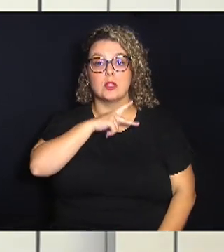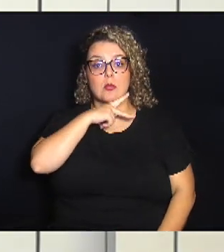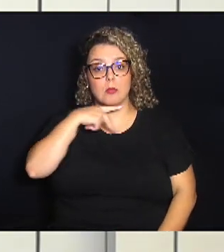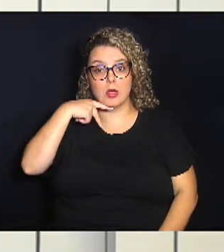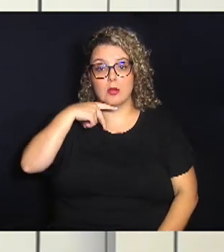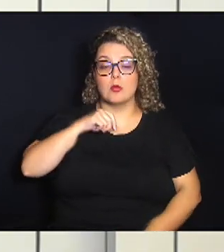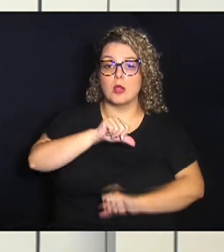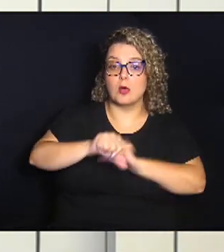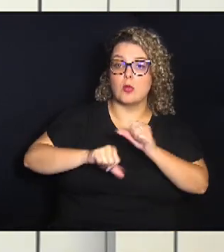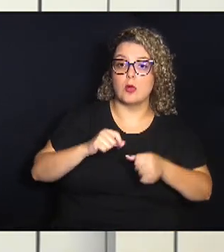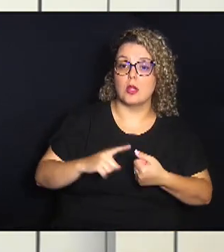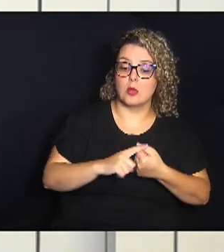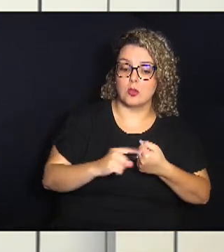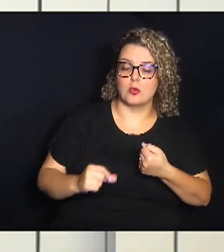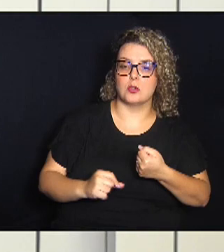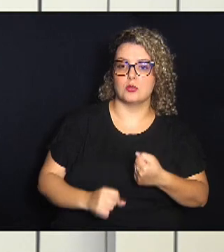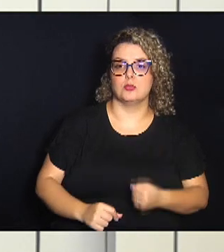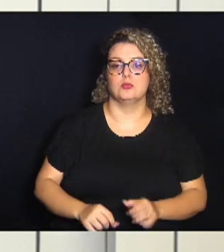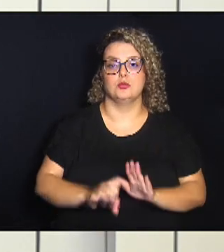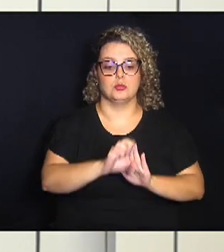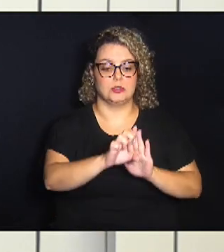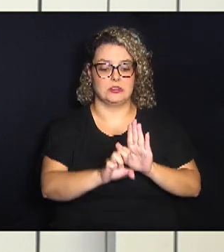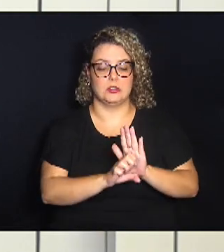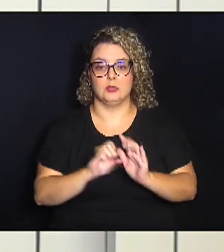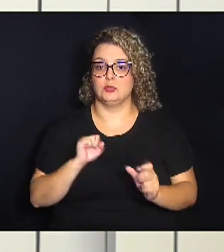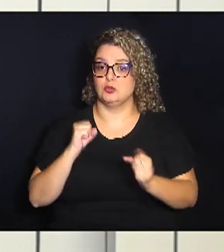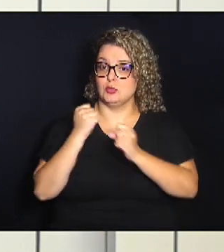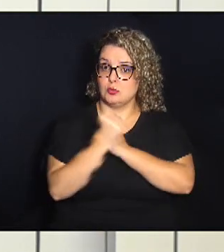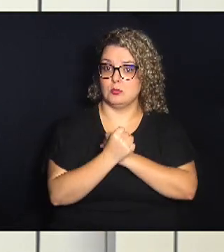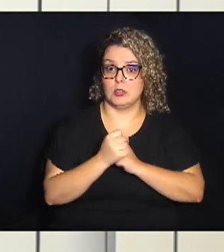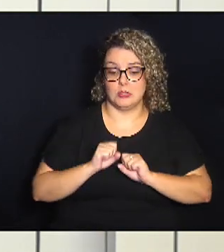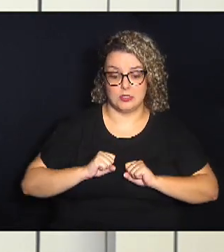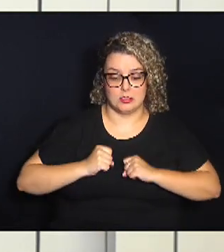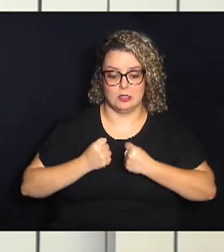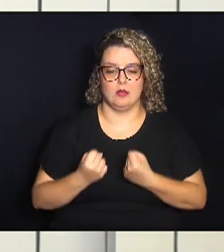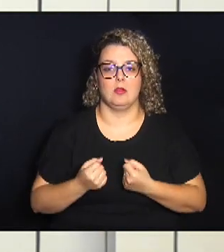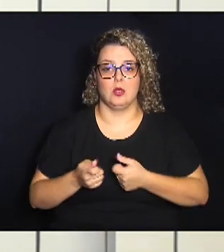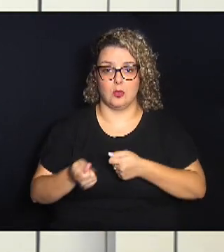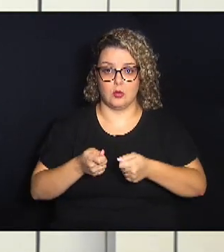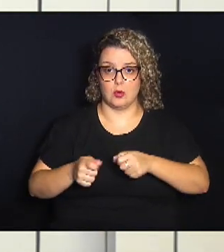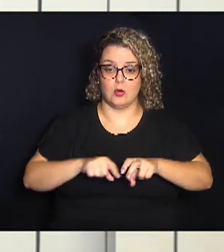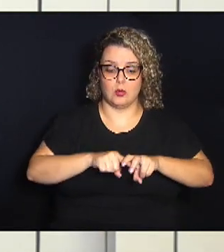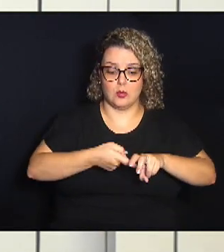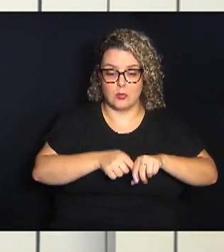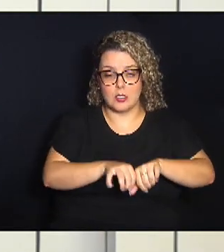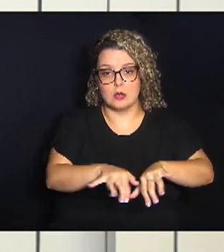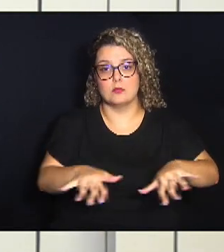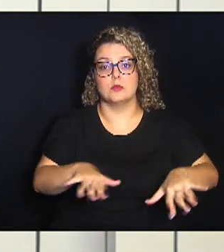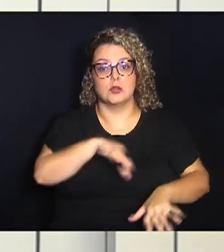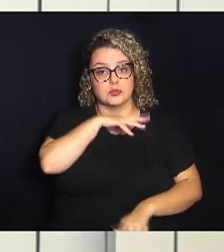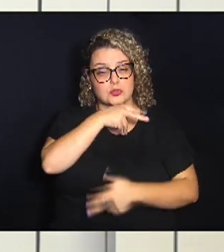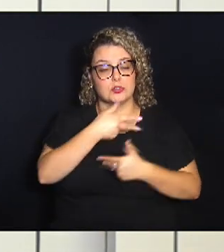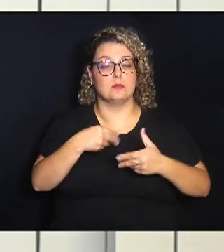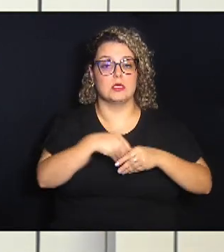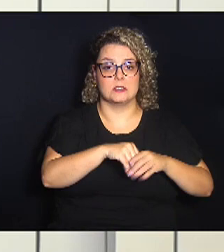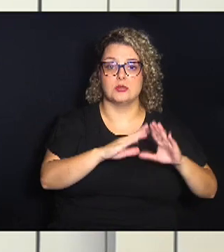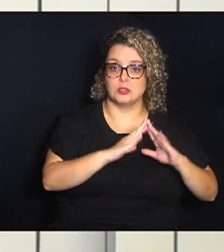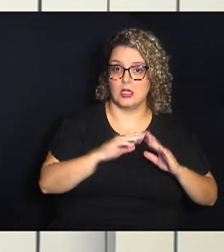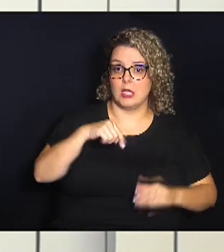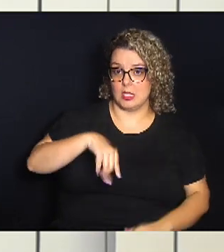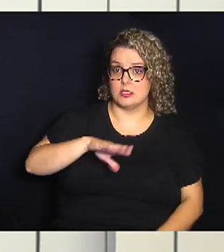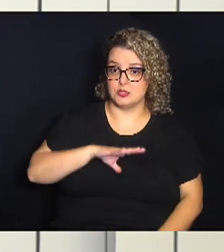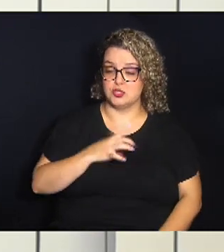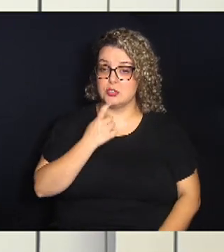altera um artigo do Estatuto de Proteção, Defesa e Controle das Populações de Animais Domésticos, aqui de